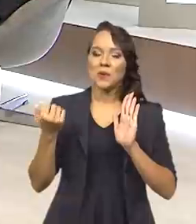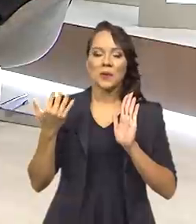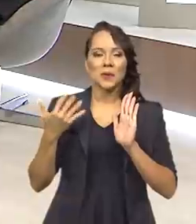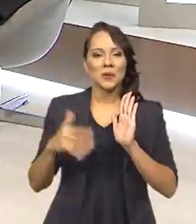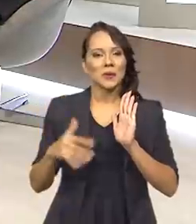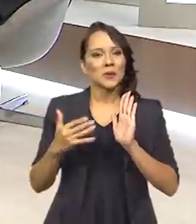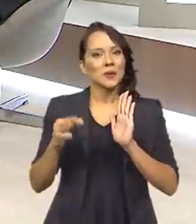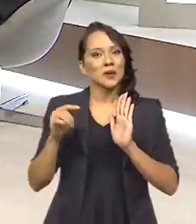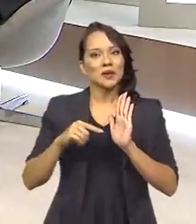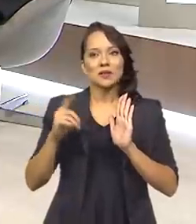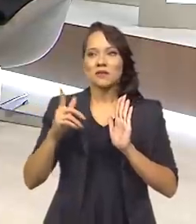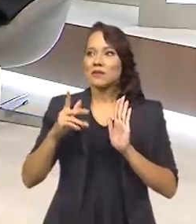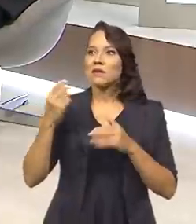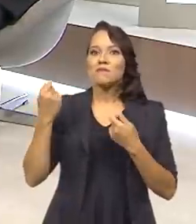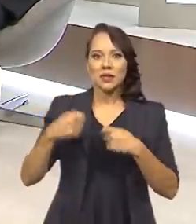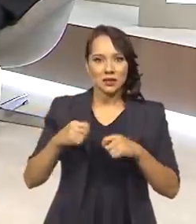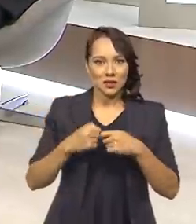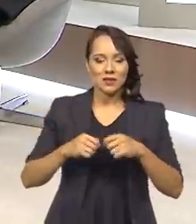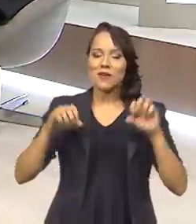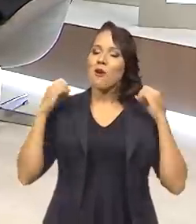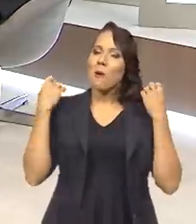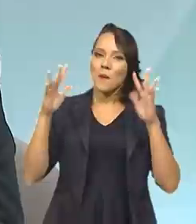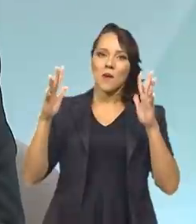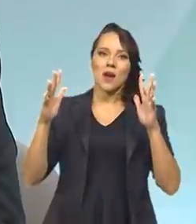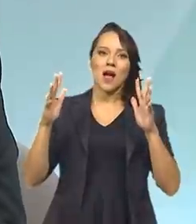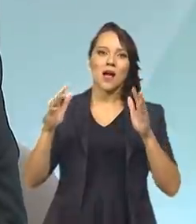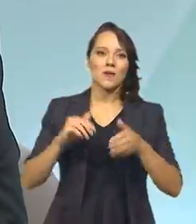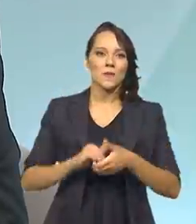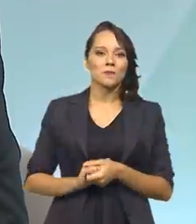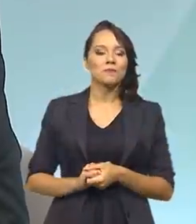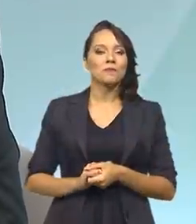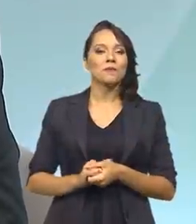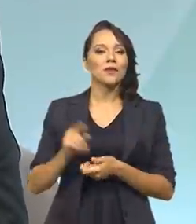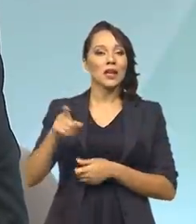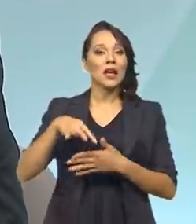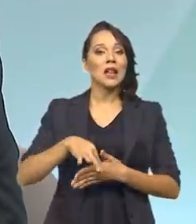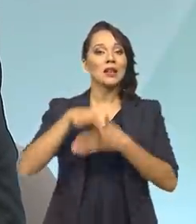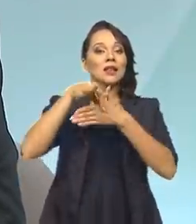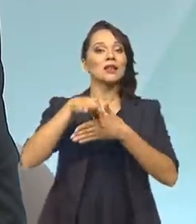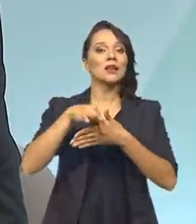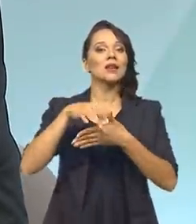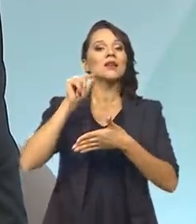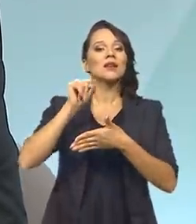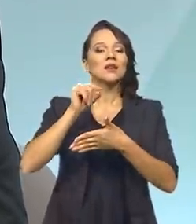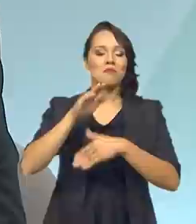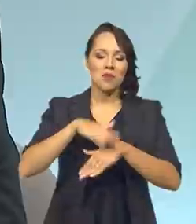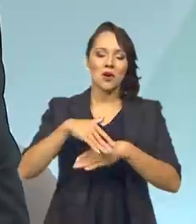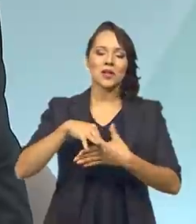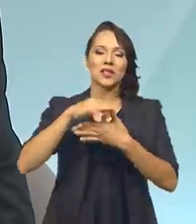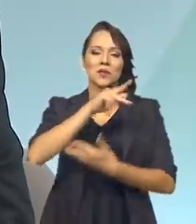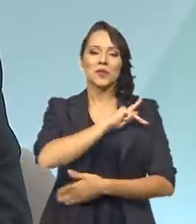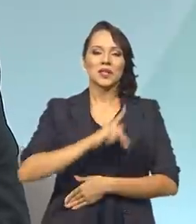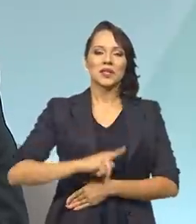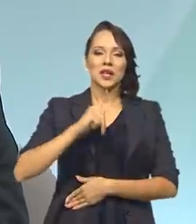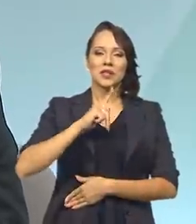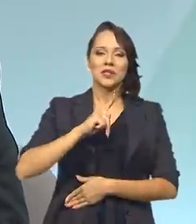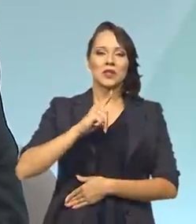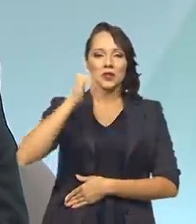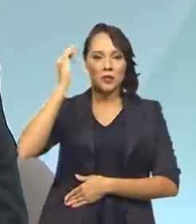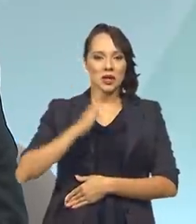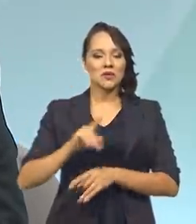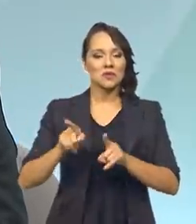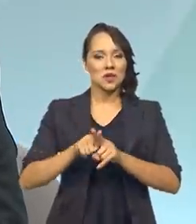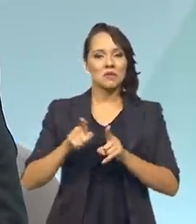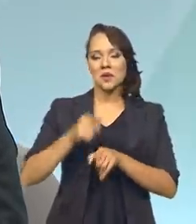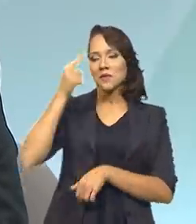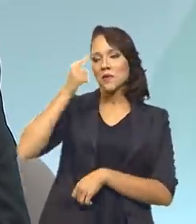feito que merece ser comemorado fruto da liderança do presidente da República e do perfil reformista